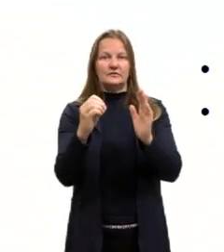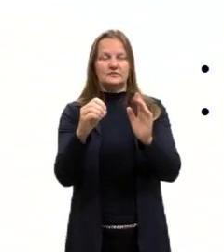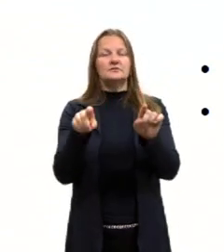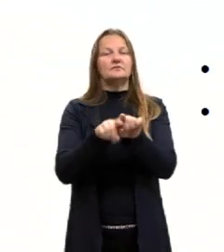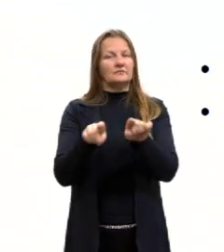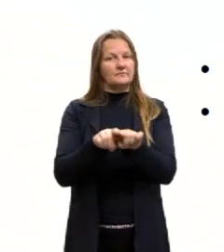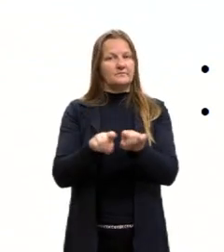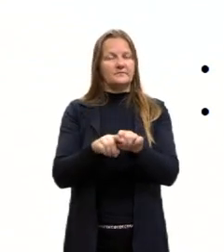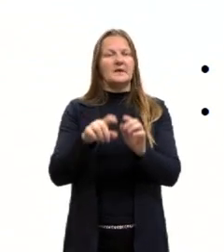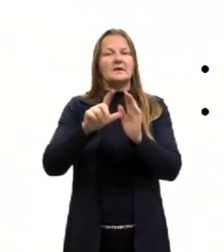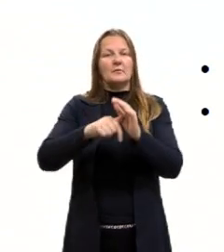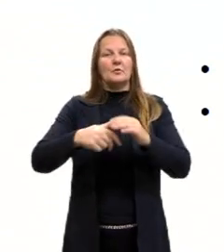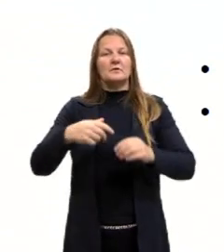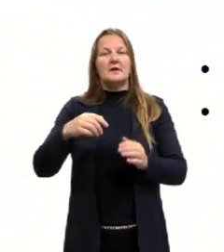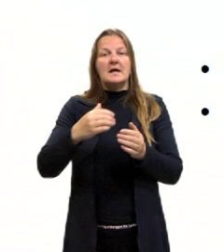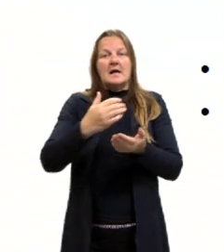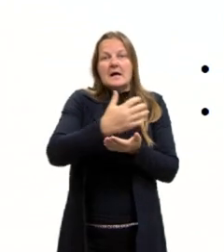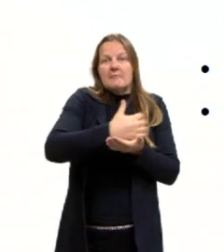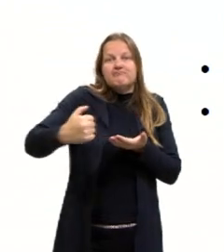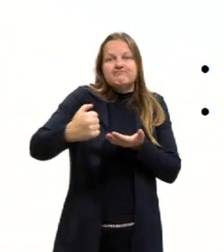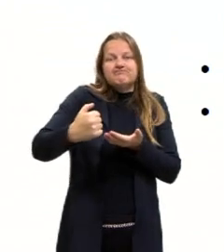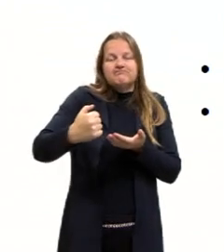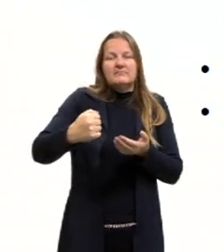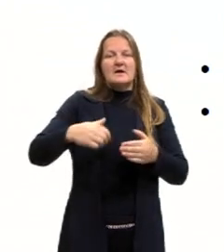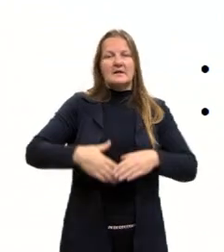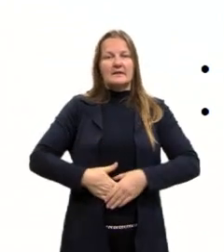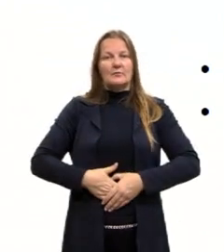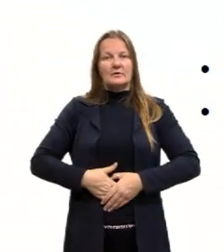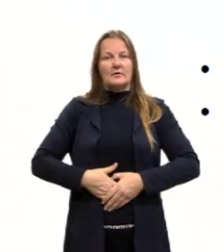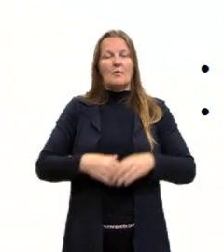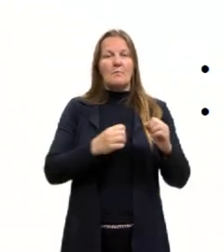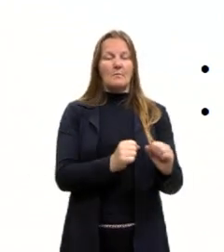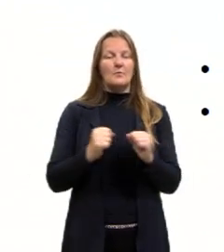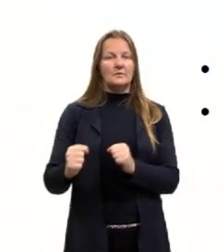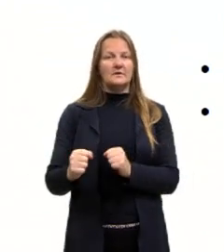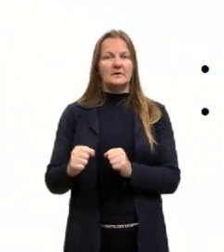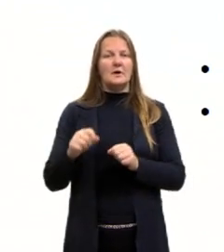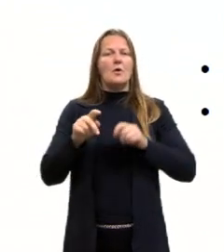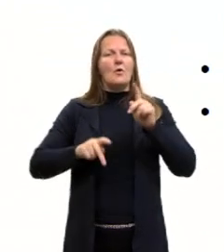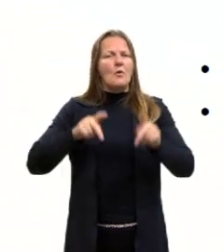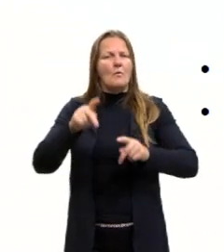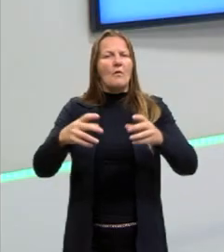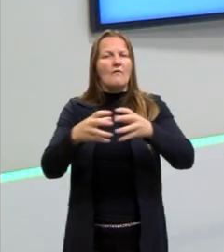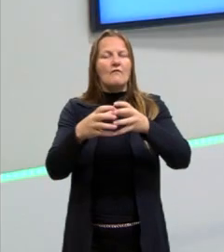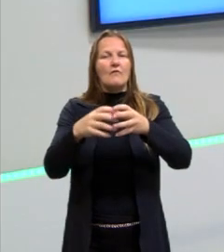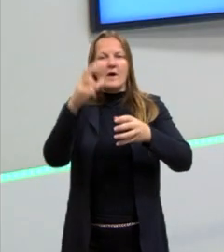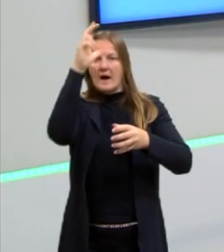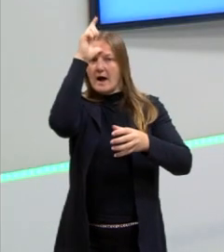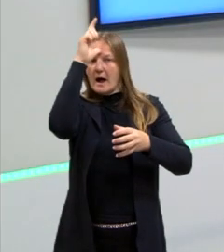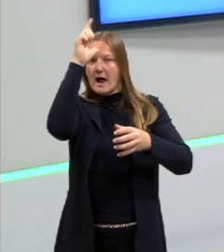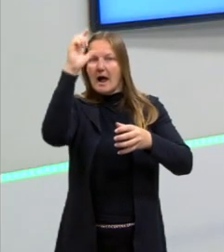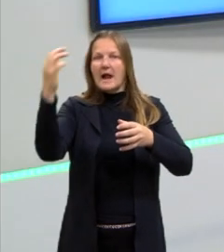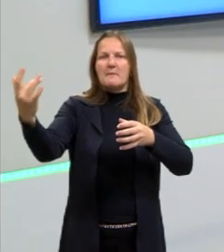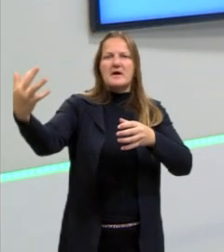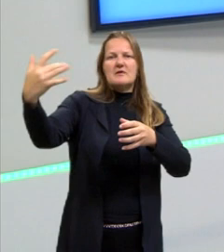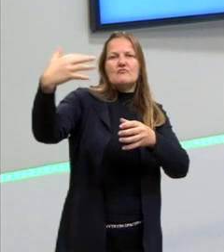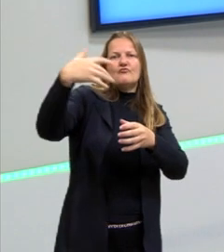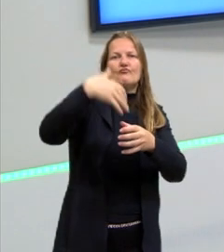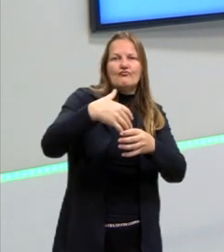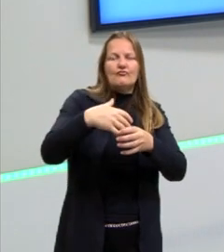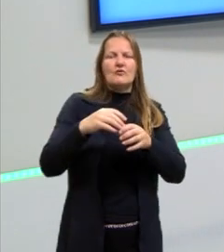depois que tiram Napoleão do poder, o acontece? O povo, a Alemanha invade Paris, faz uma marcha.